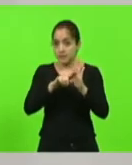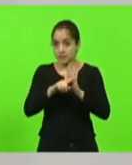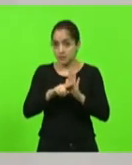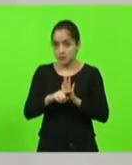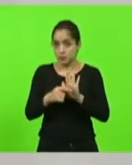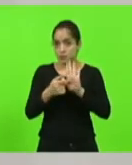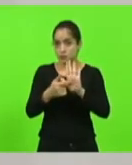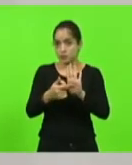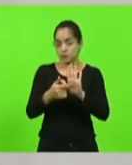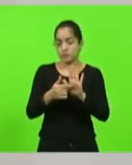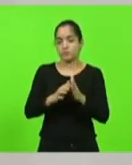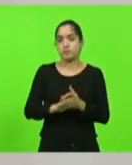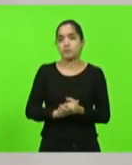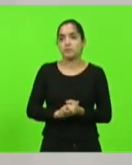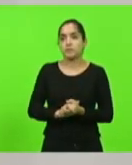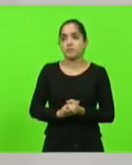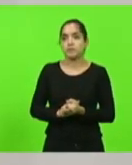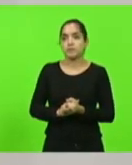apresentados.